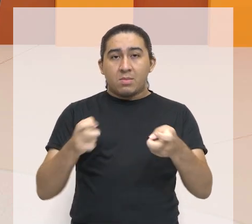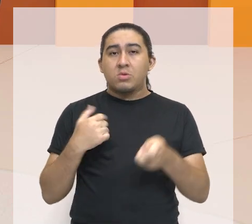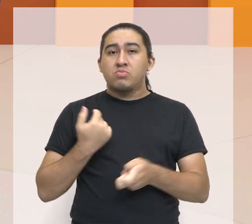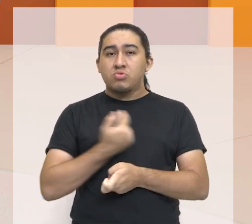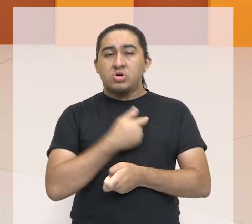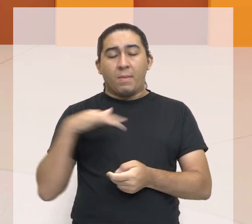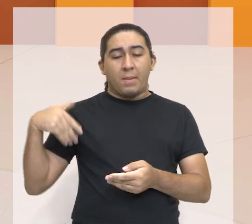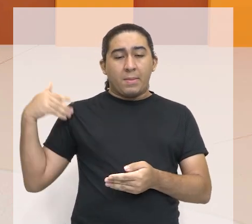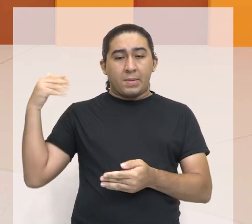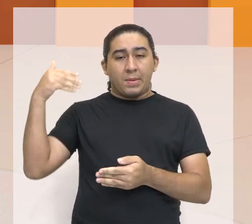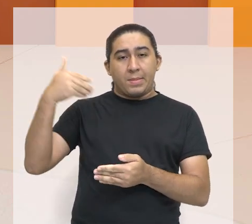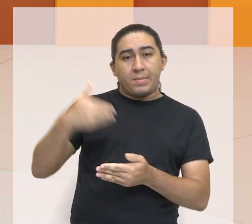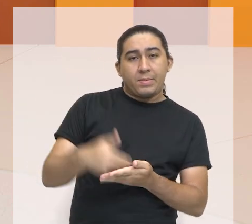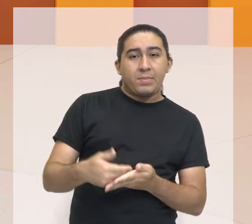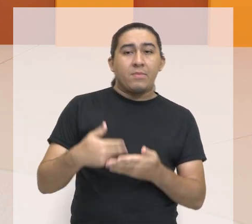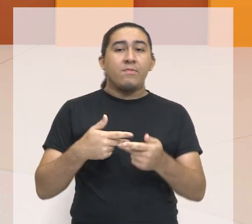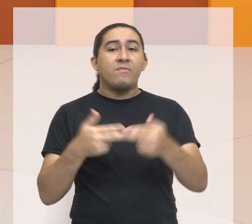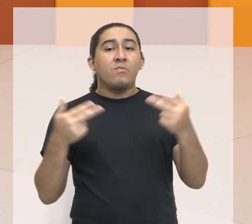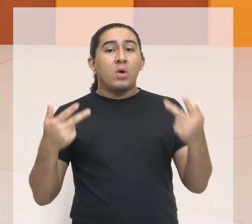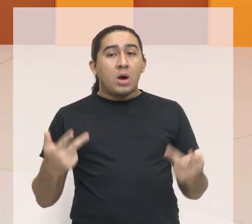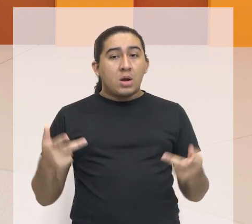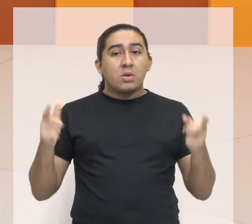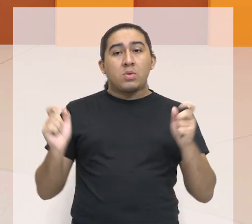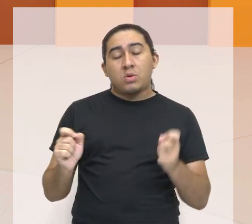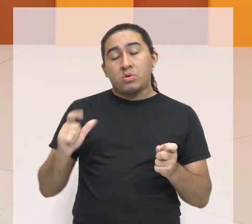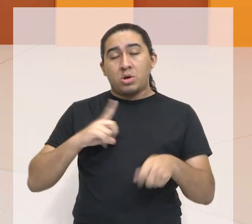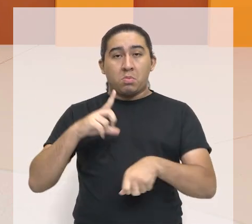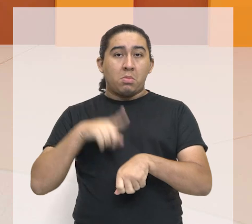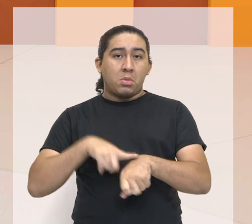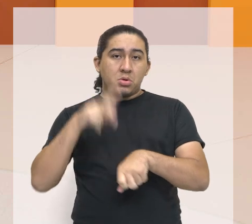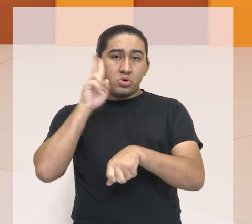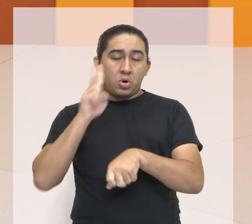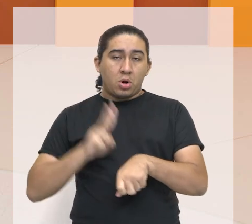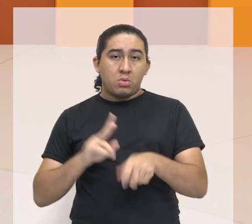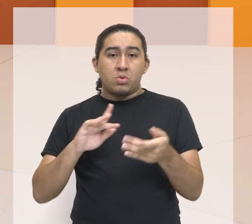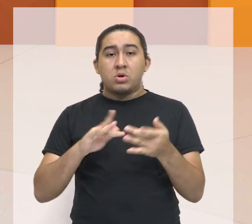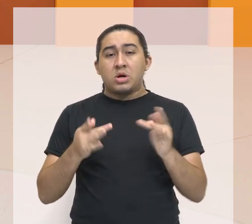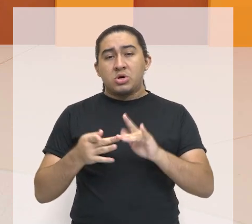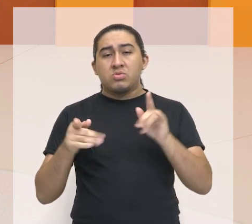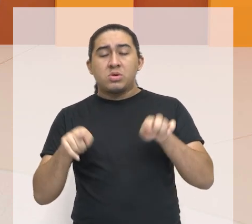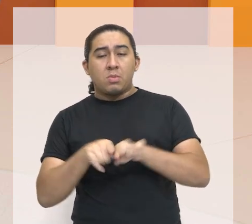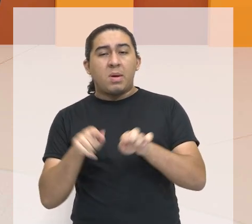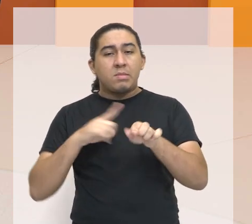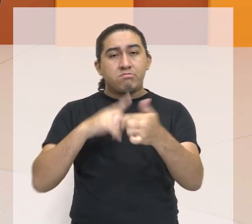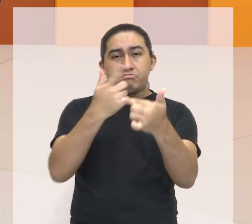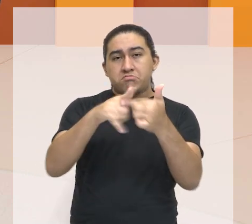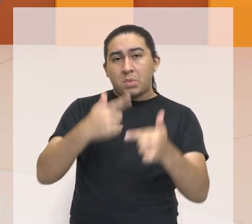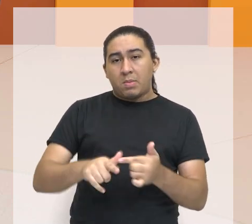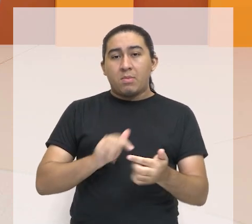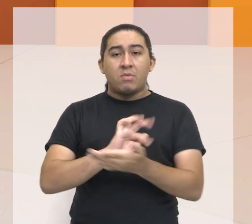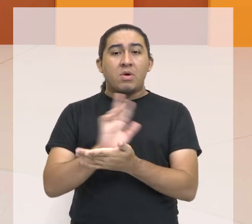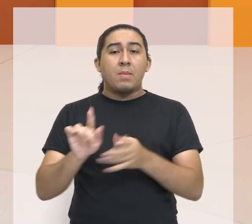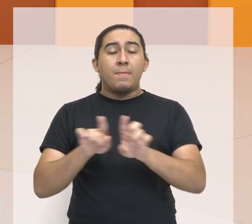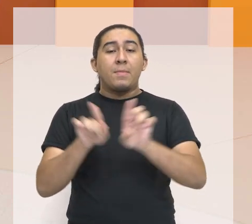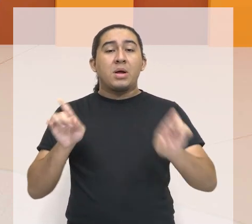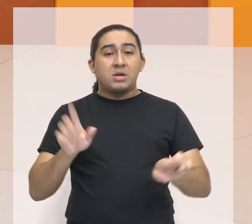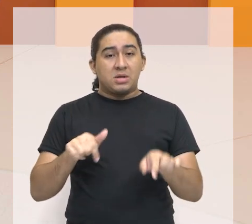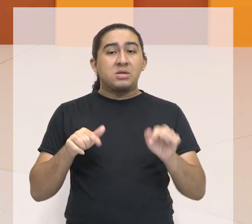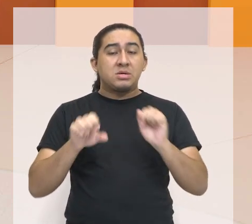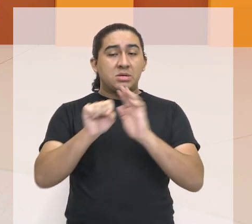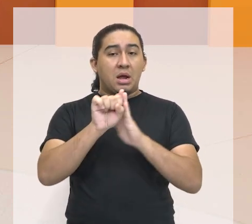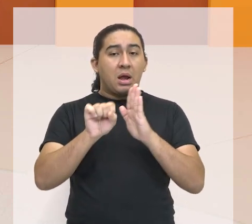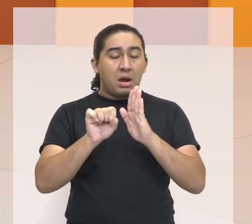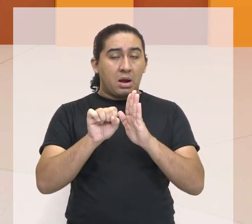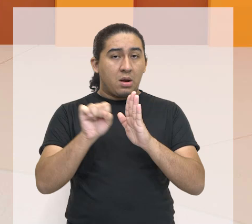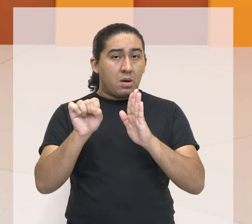estamos vindo aí de vários momentos históricos, conflituosos, mas nesse século aí,